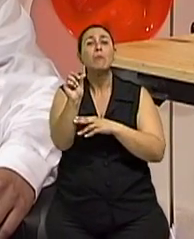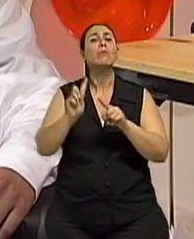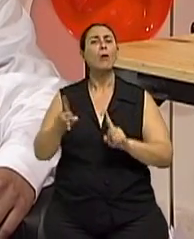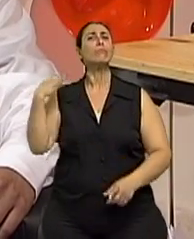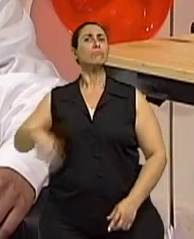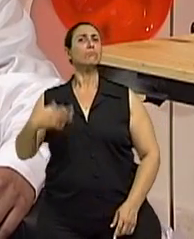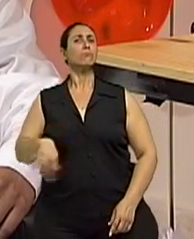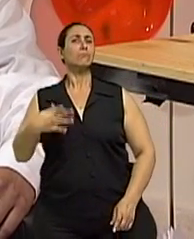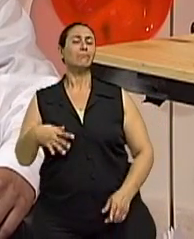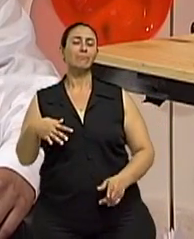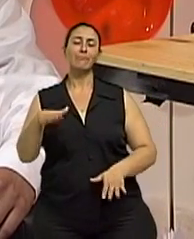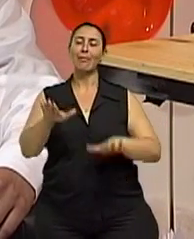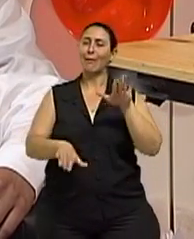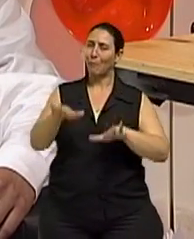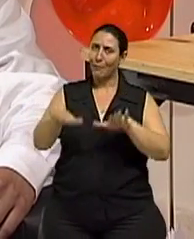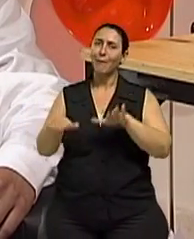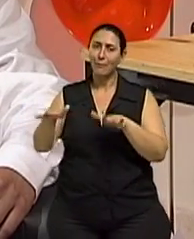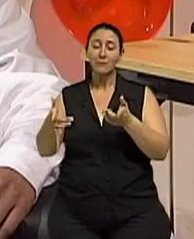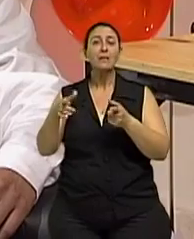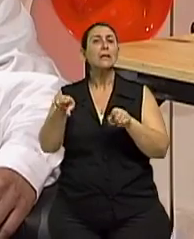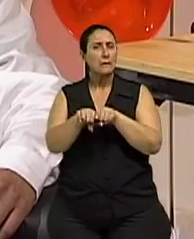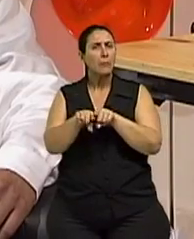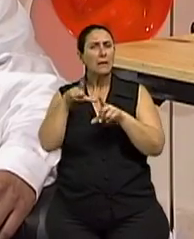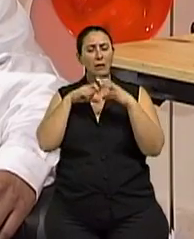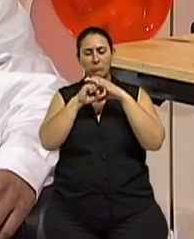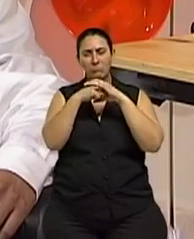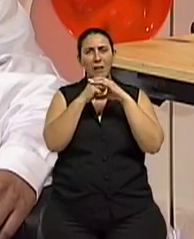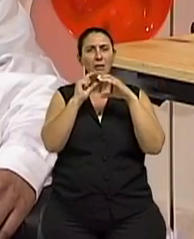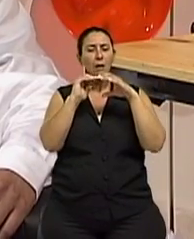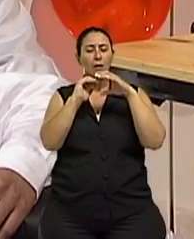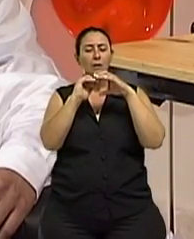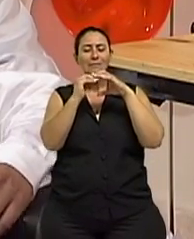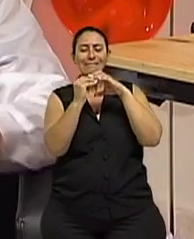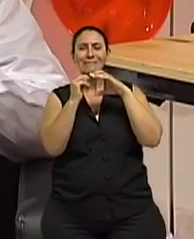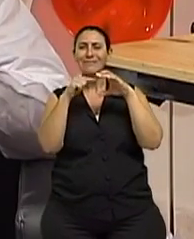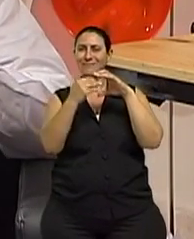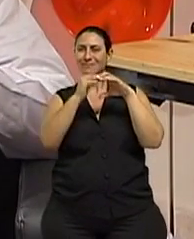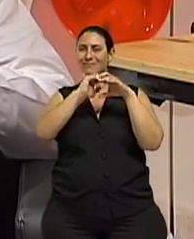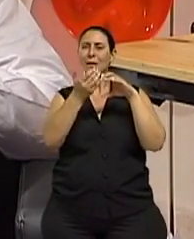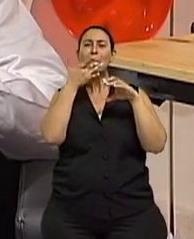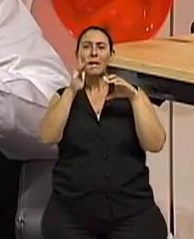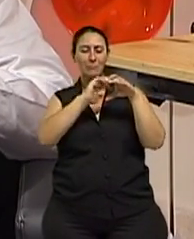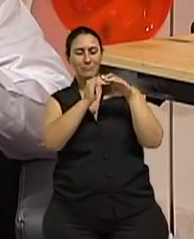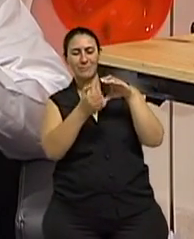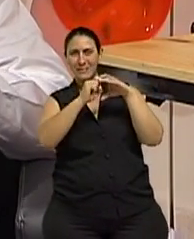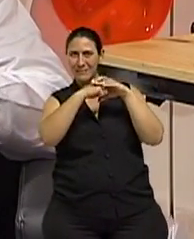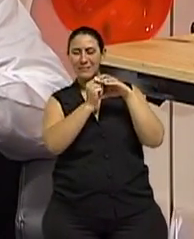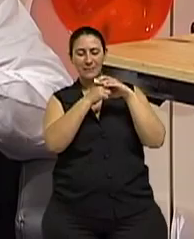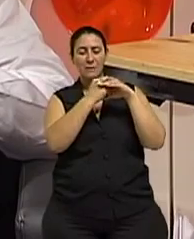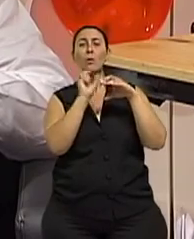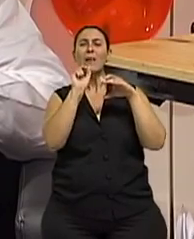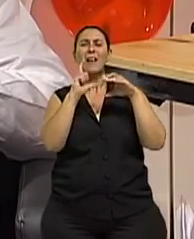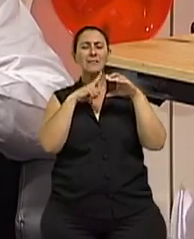Às vezes tem uma artrose pequena, mas um pequeno fragmento de cartilagem ali se destacou e está dentro da articulação que nem uma